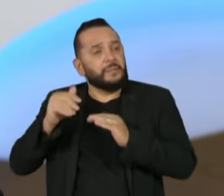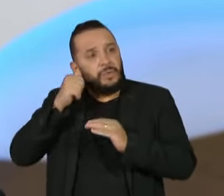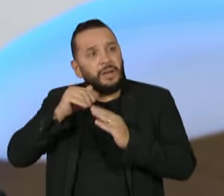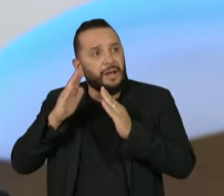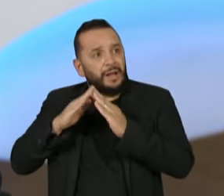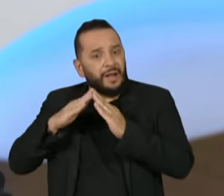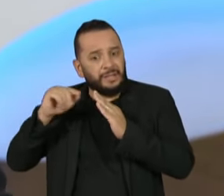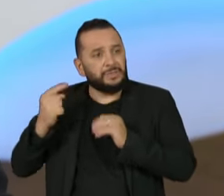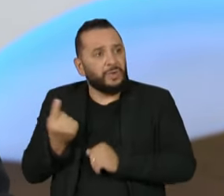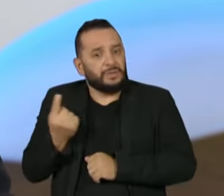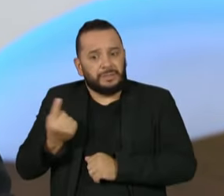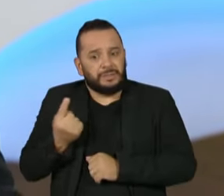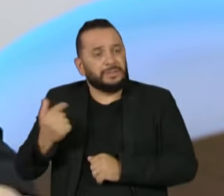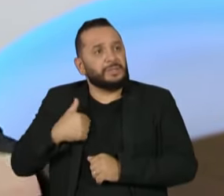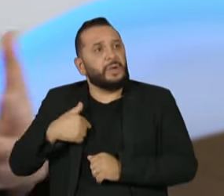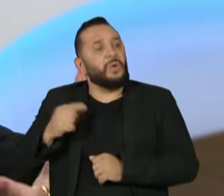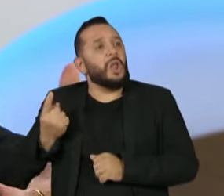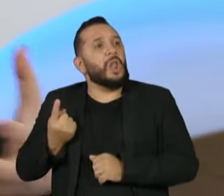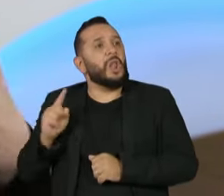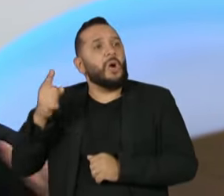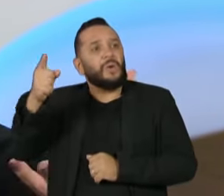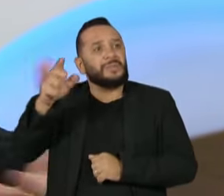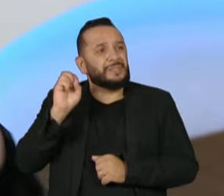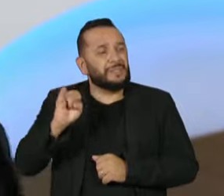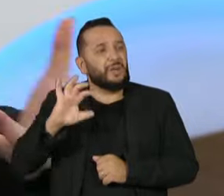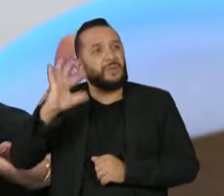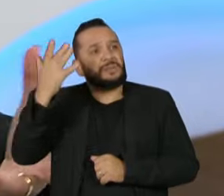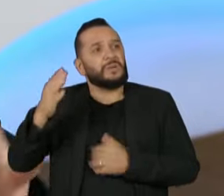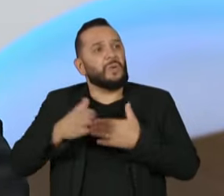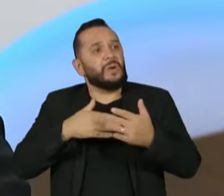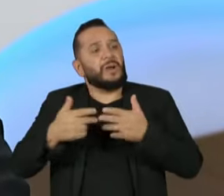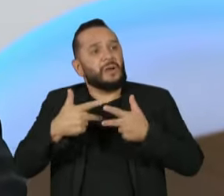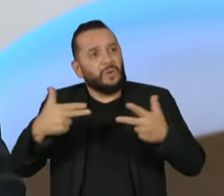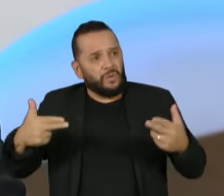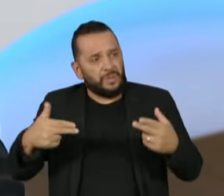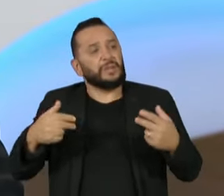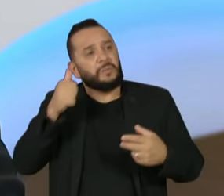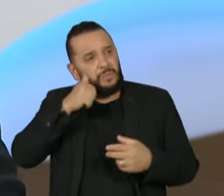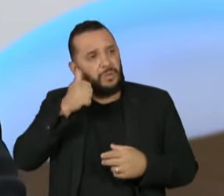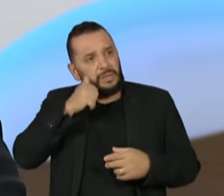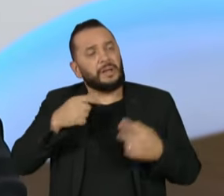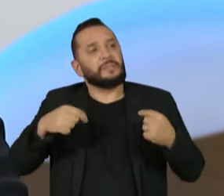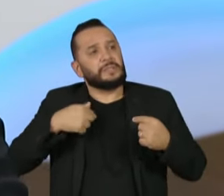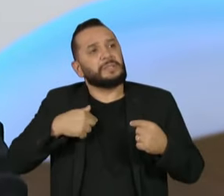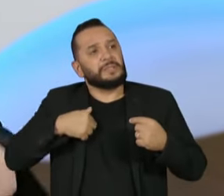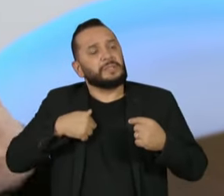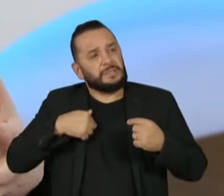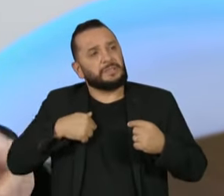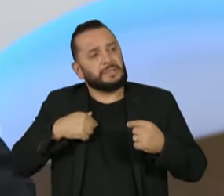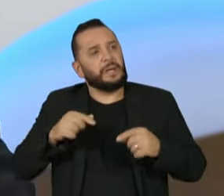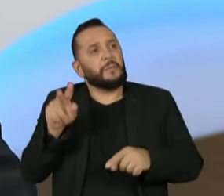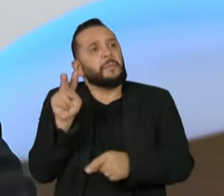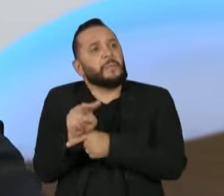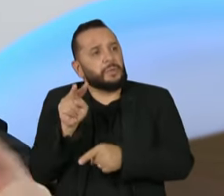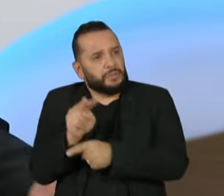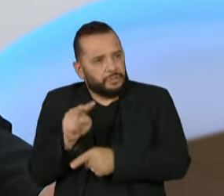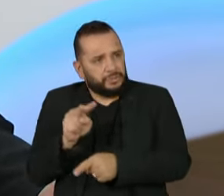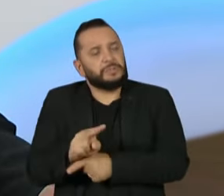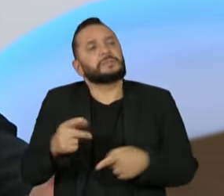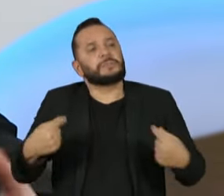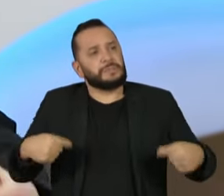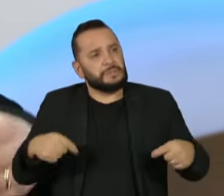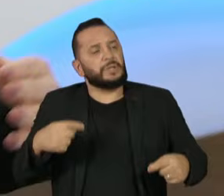delegacia de polícia. Então, se acontece alguma coisa e ela está sozinha, ela tem que se, vamos dizer assim, se proteger.